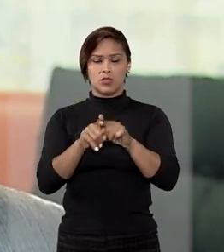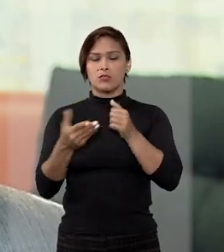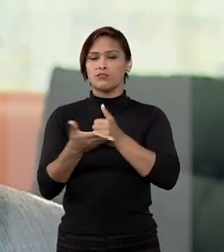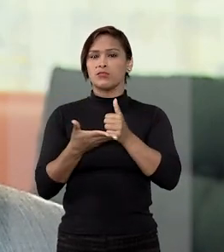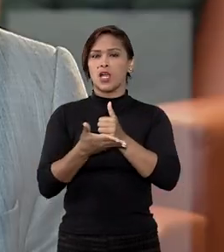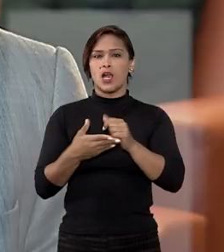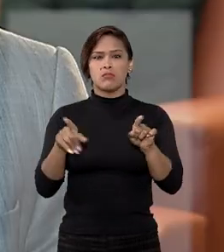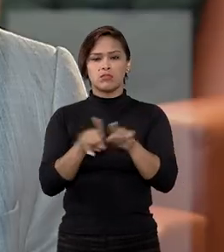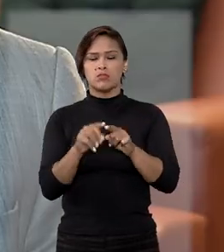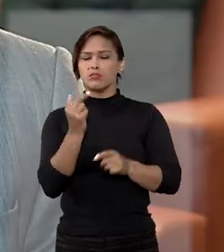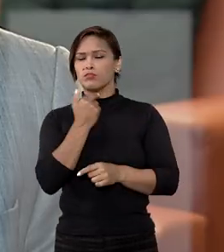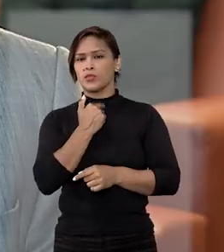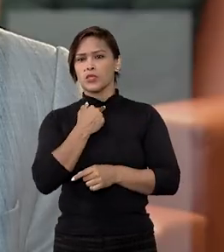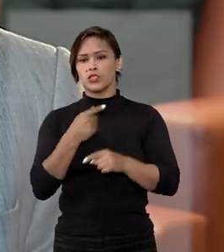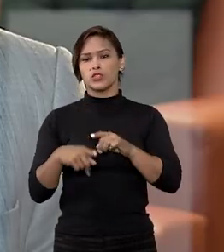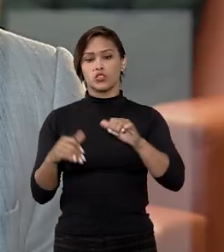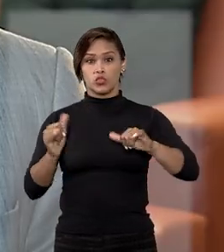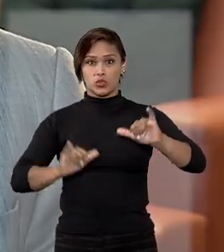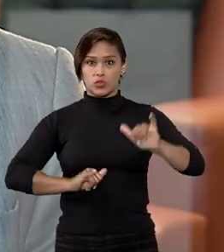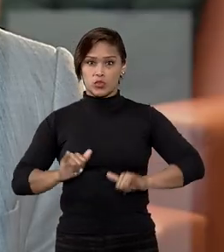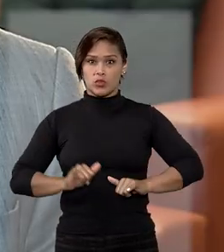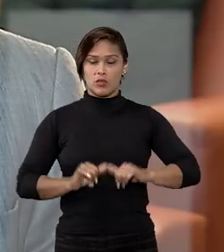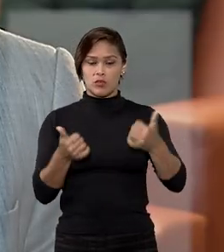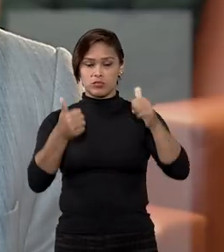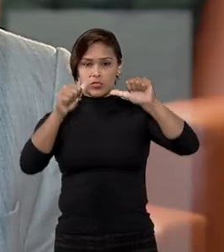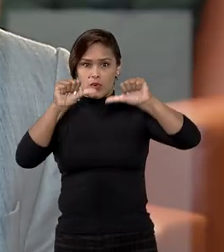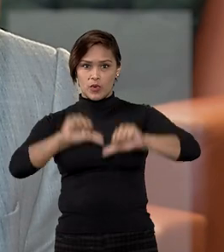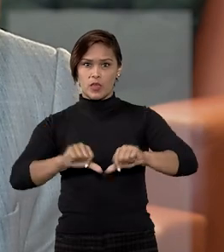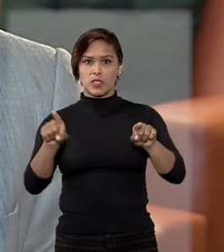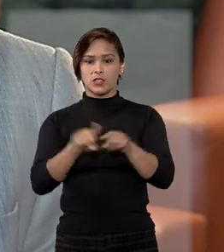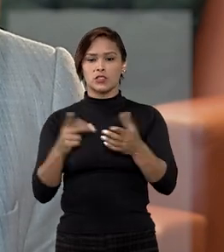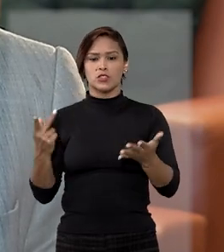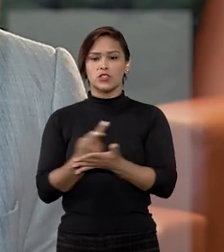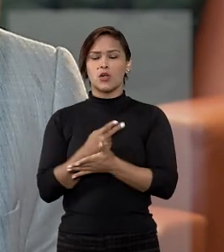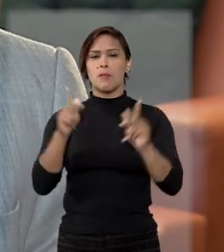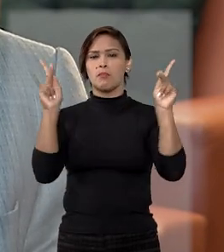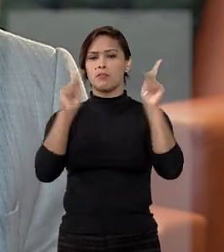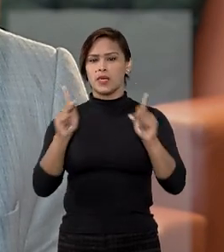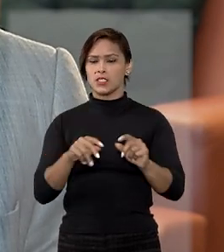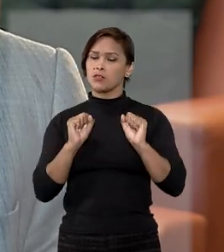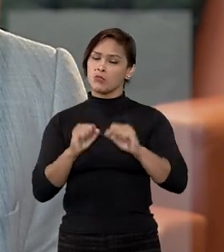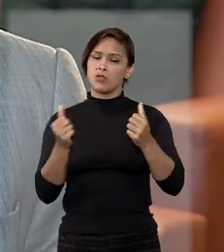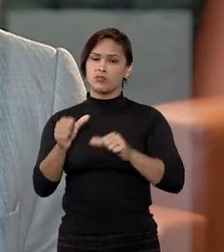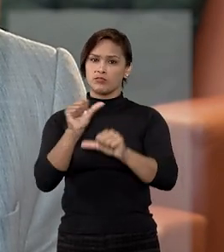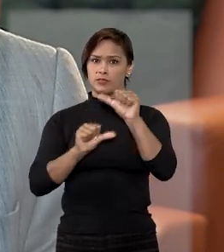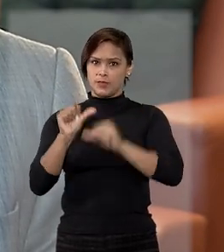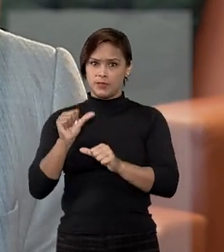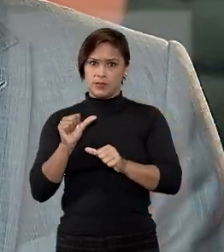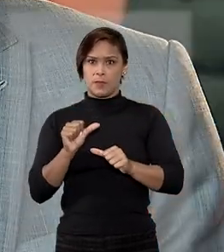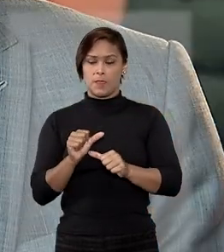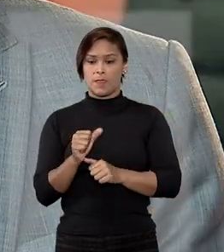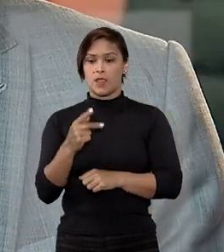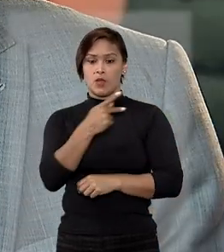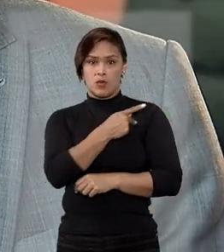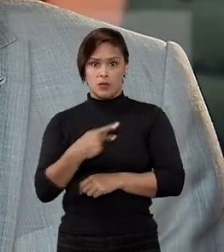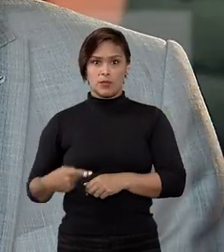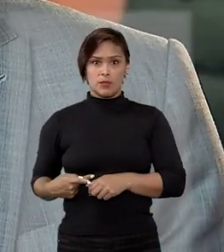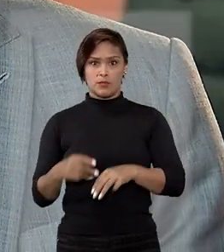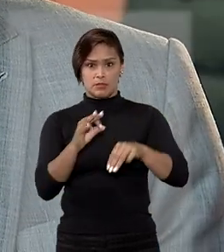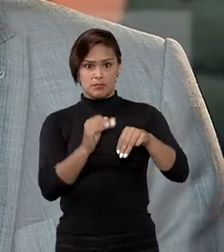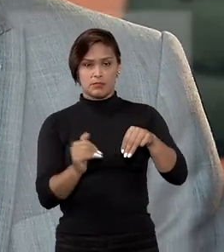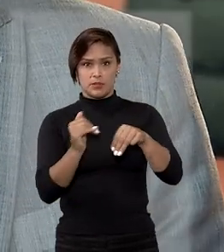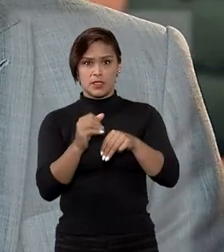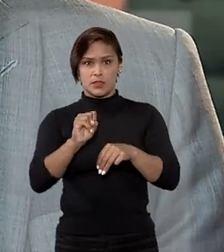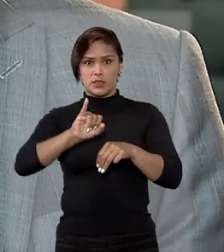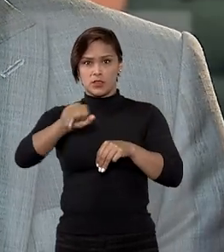não sendo razoável que o município sofra consequências negativas de uma situação passível de ser revertida. Segundo Humberto